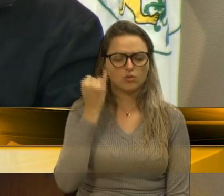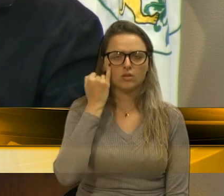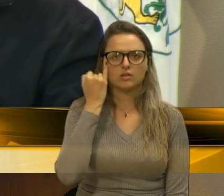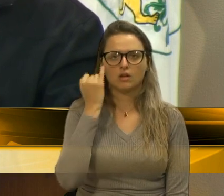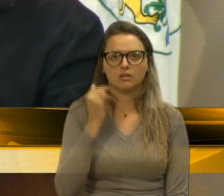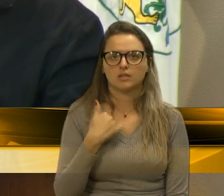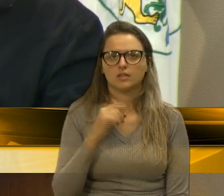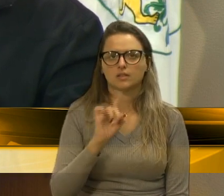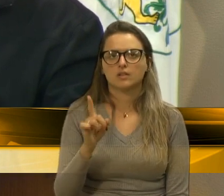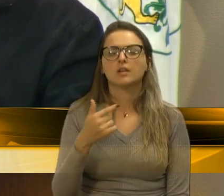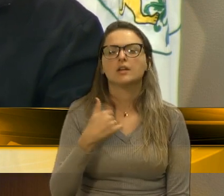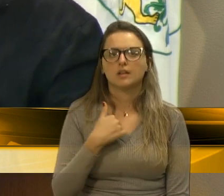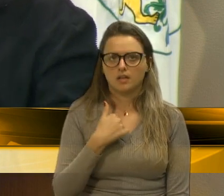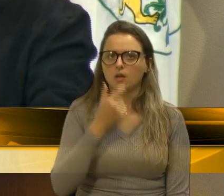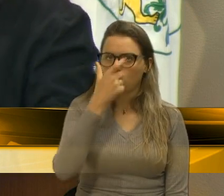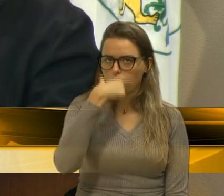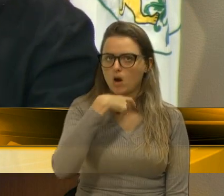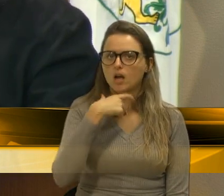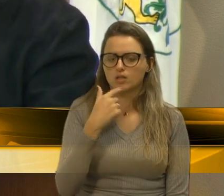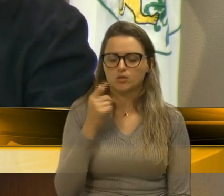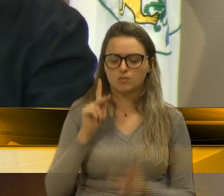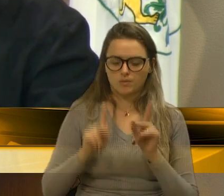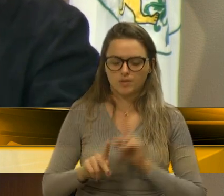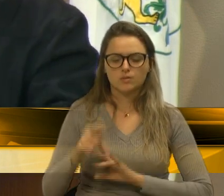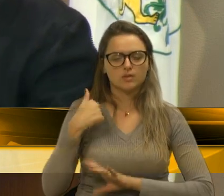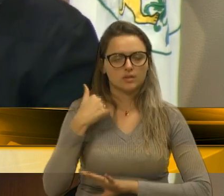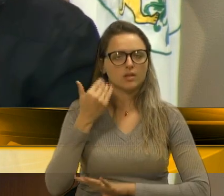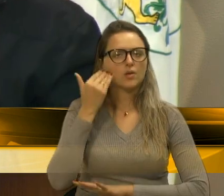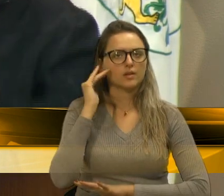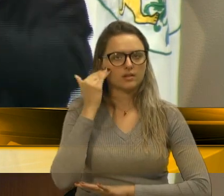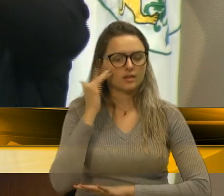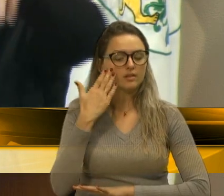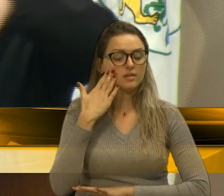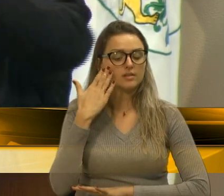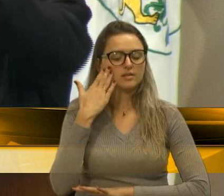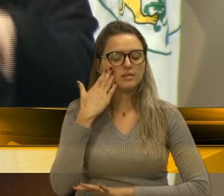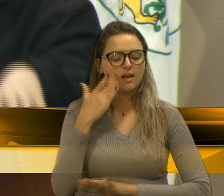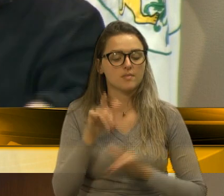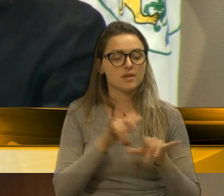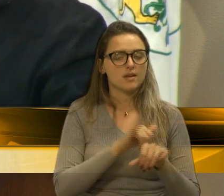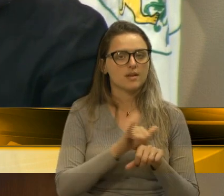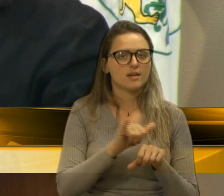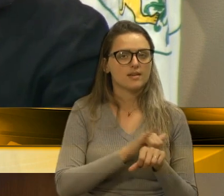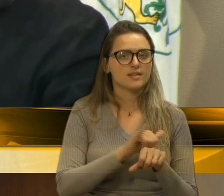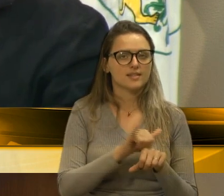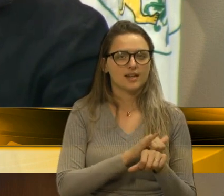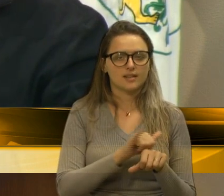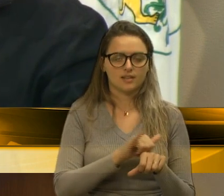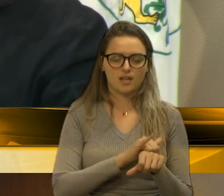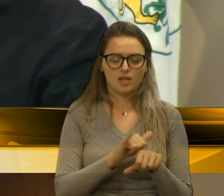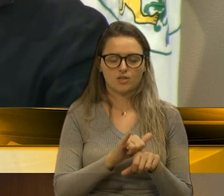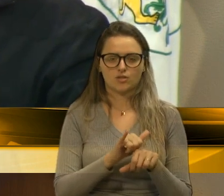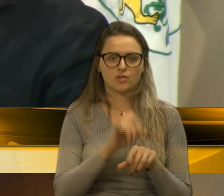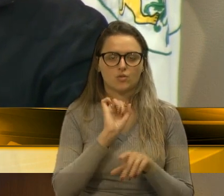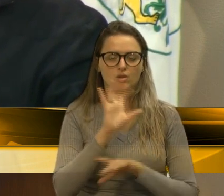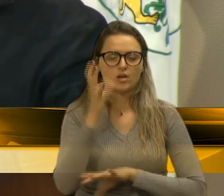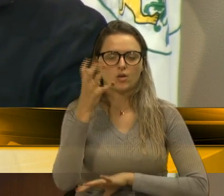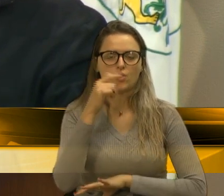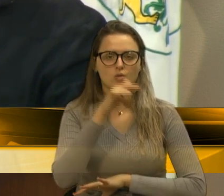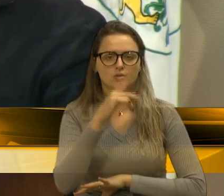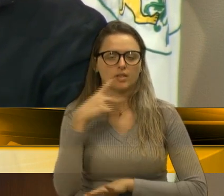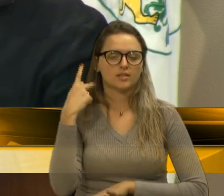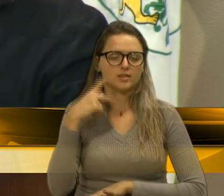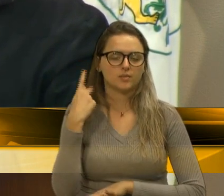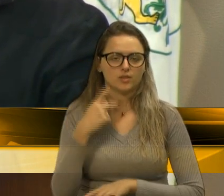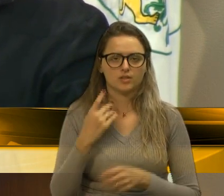me considero até uma pessoa que entende, compreende e sabe desses joguinhos matreiros, que acontecem do ponto de vista da